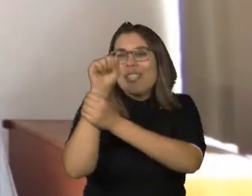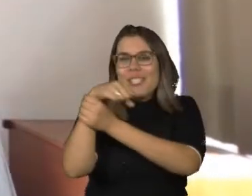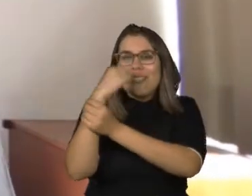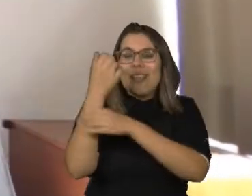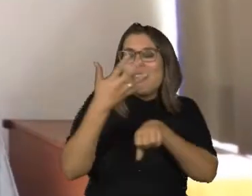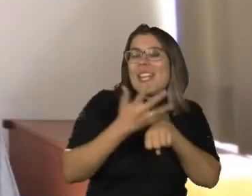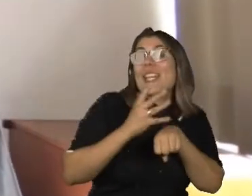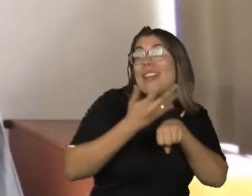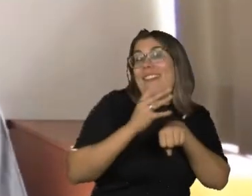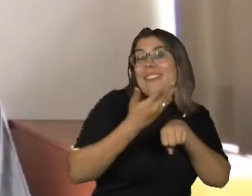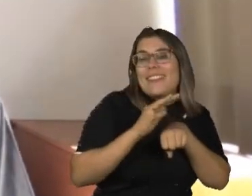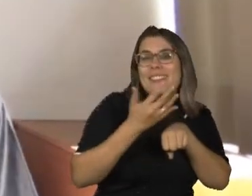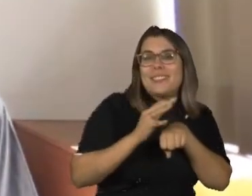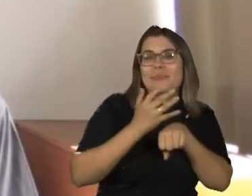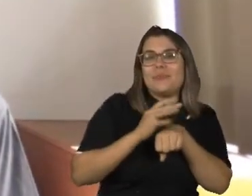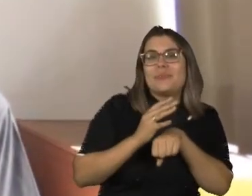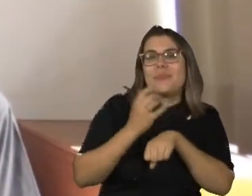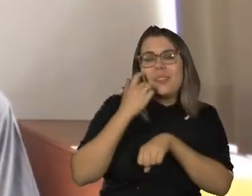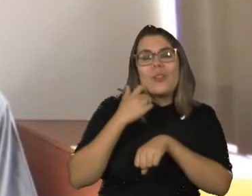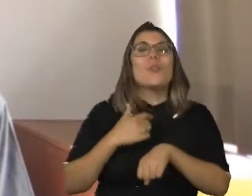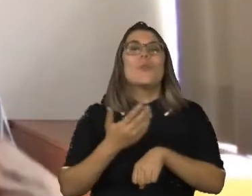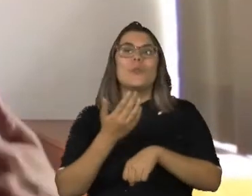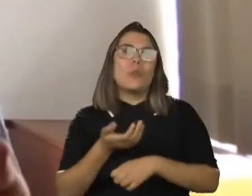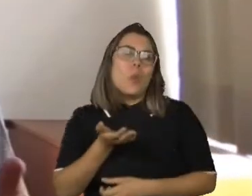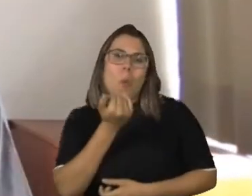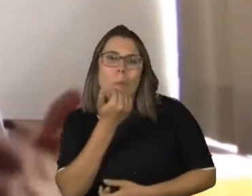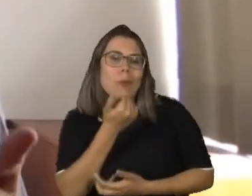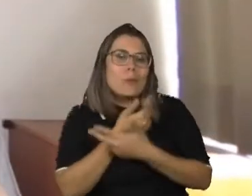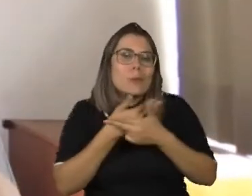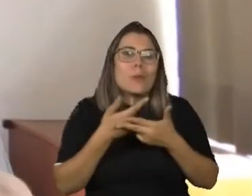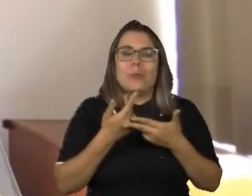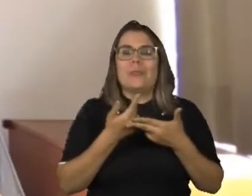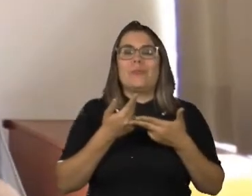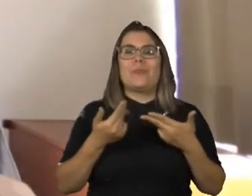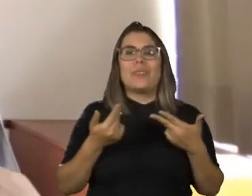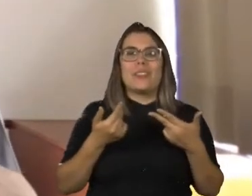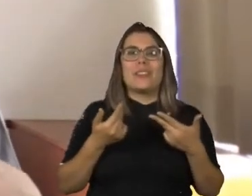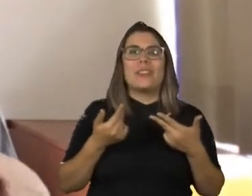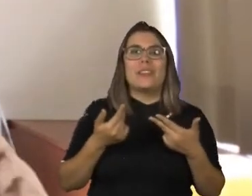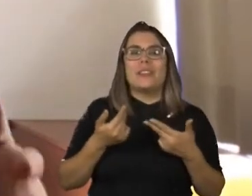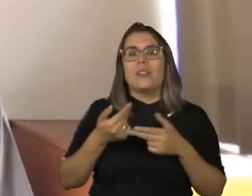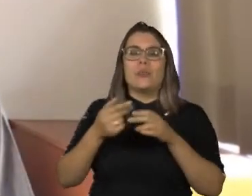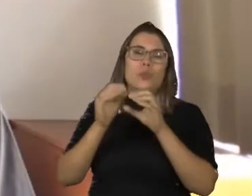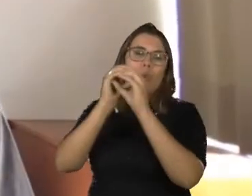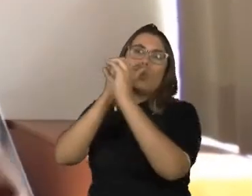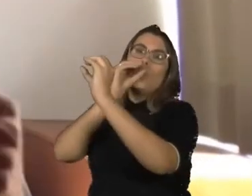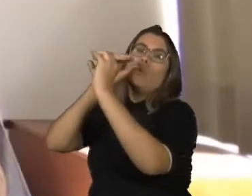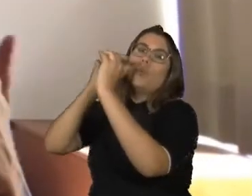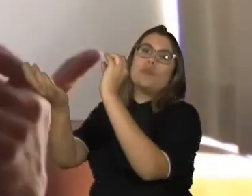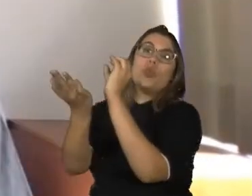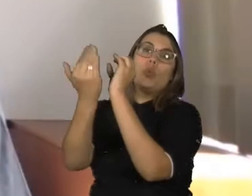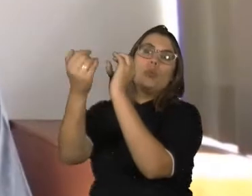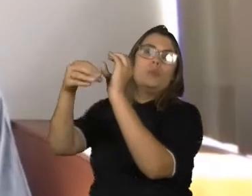deglutição engolindo pequenos jatos de Coca-Cola que eram espirrados na minha boca por uma seringa. Ah,